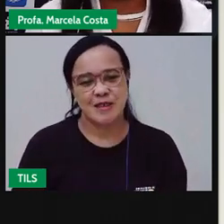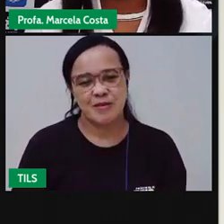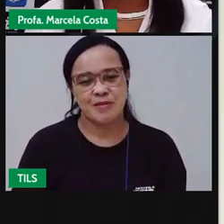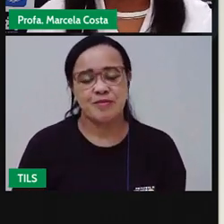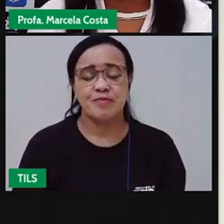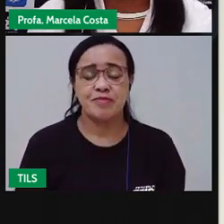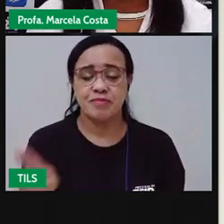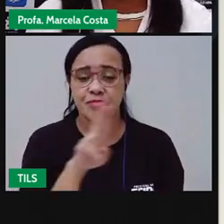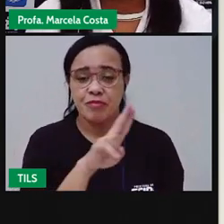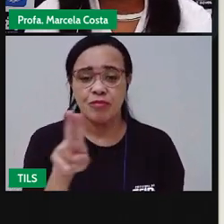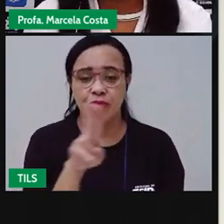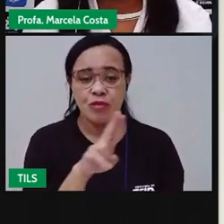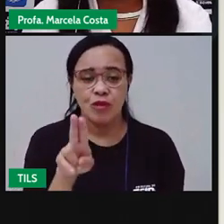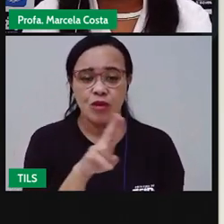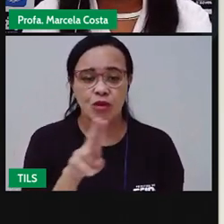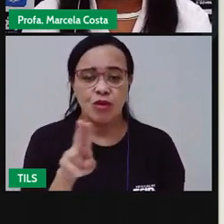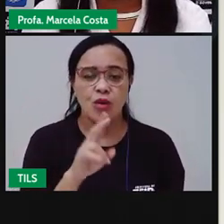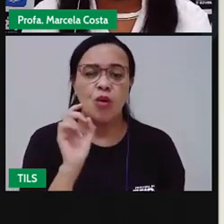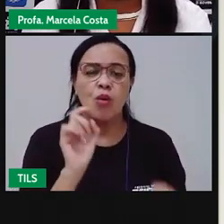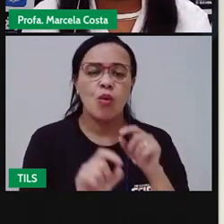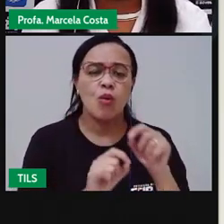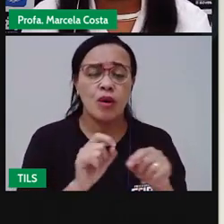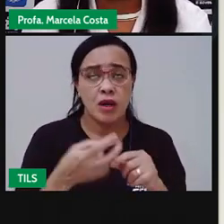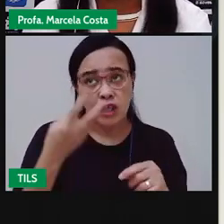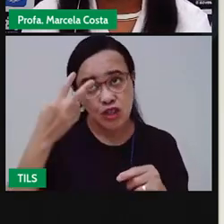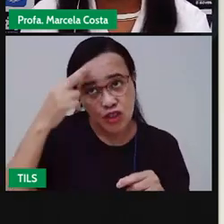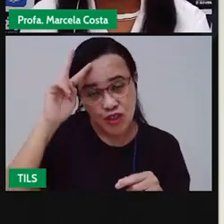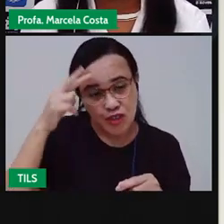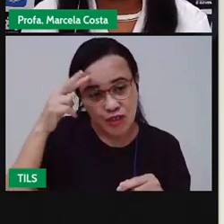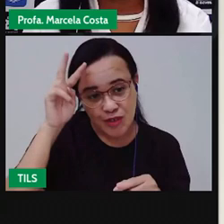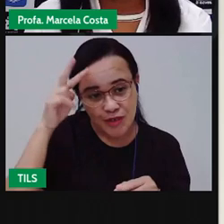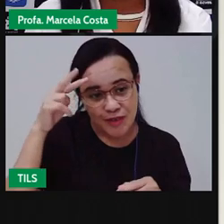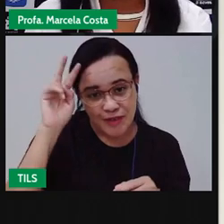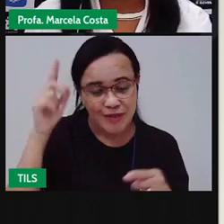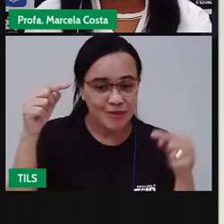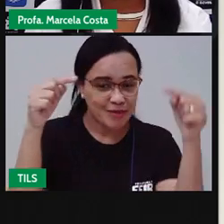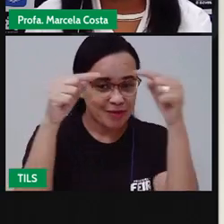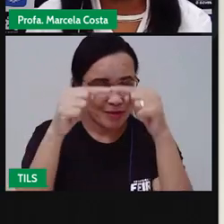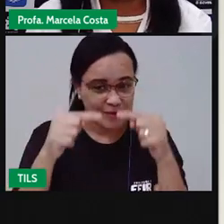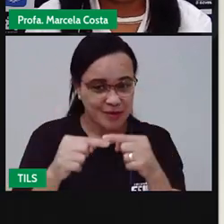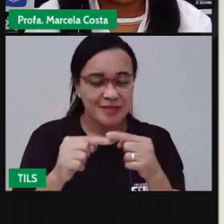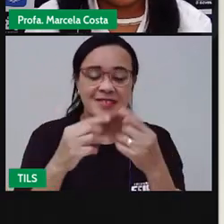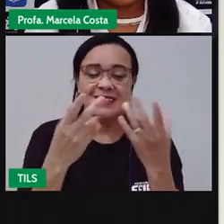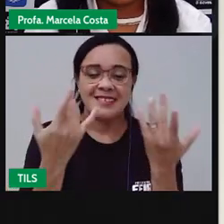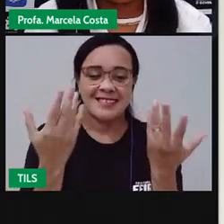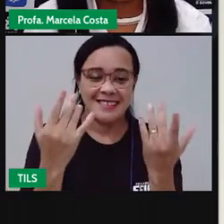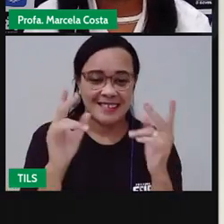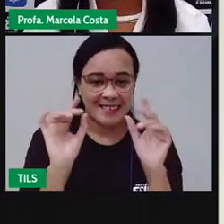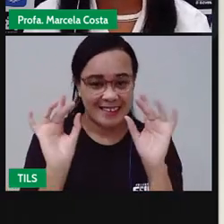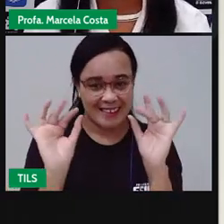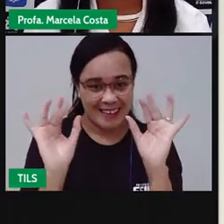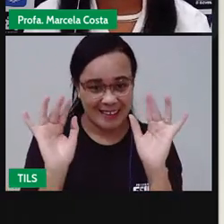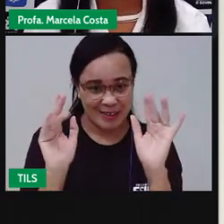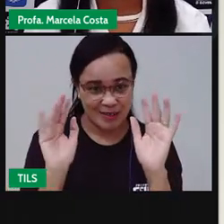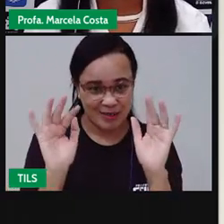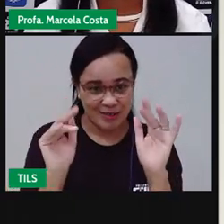nome do livro é Uma História de Dedos, escrito por Luísa Dacla Soares.